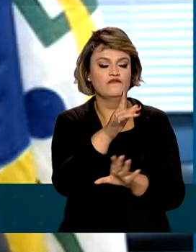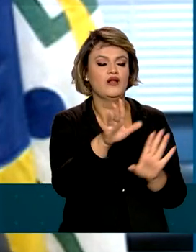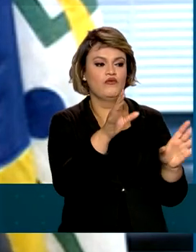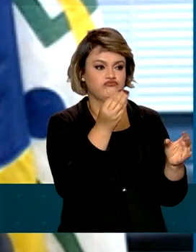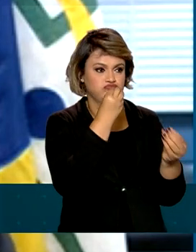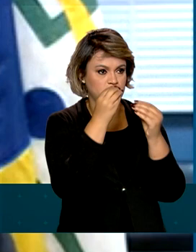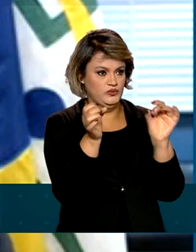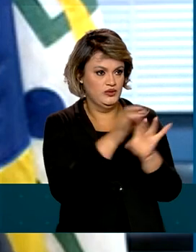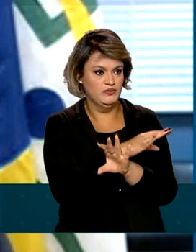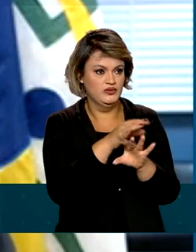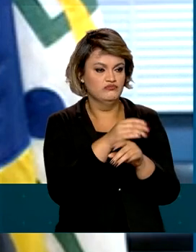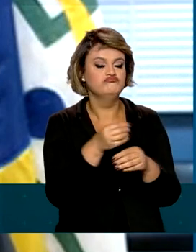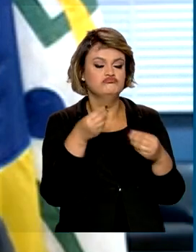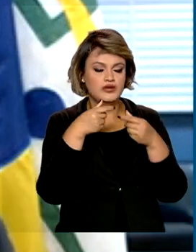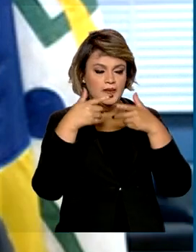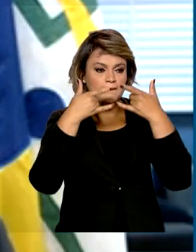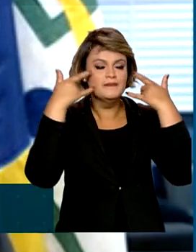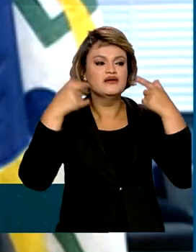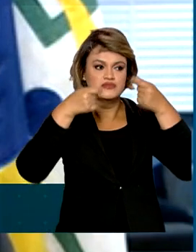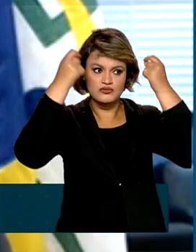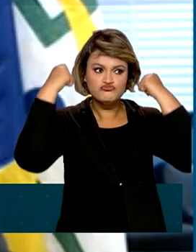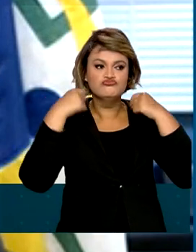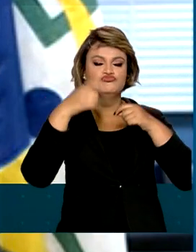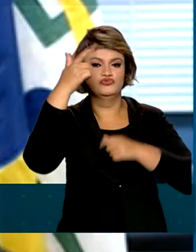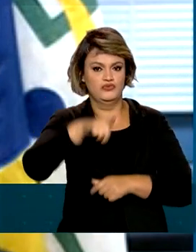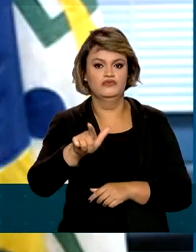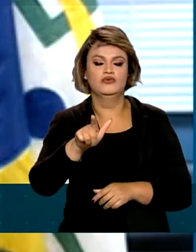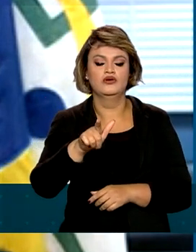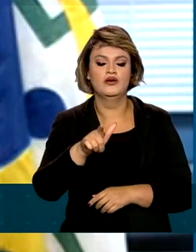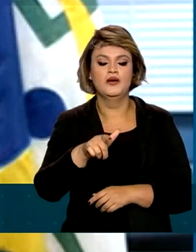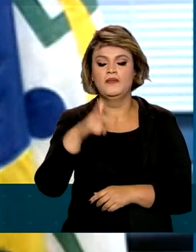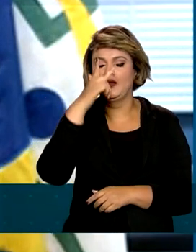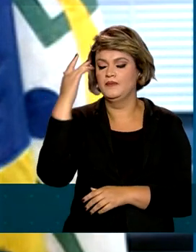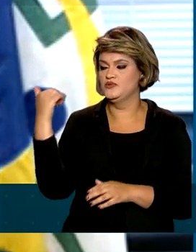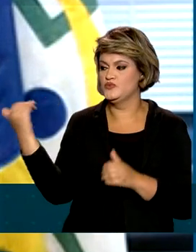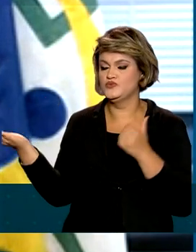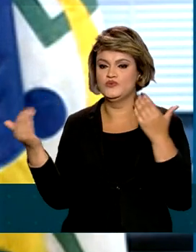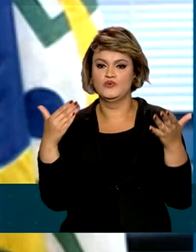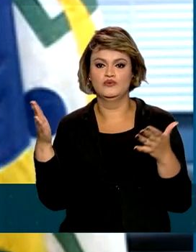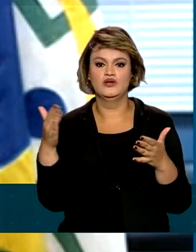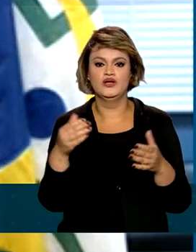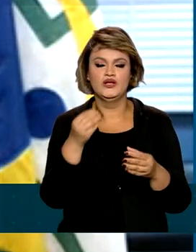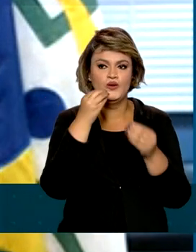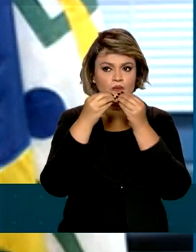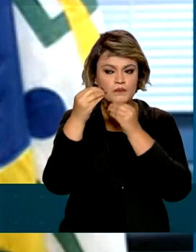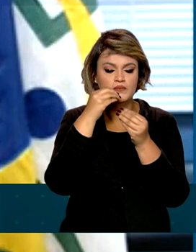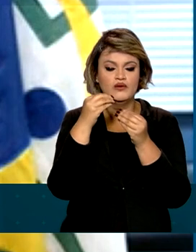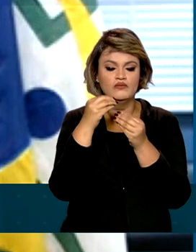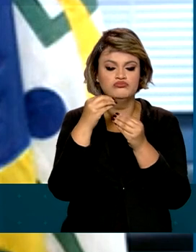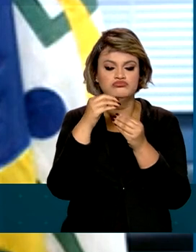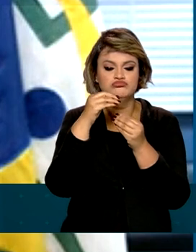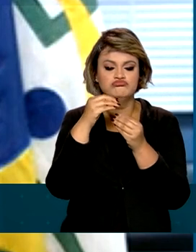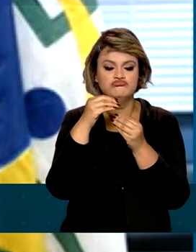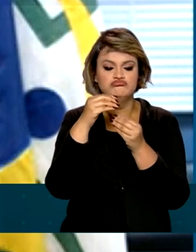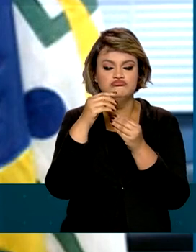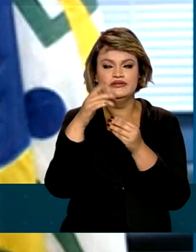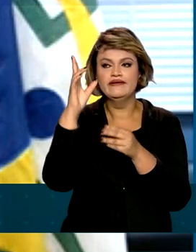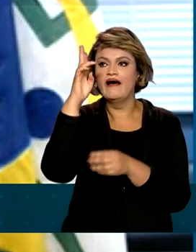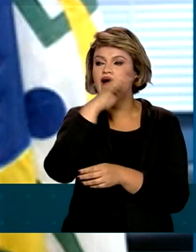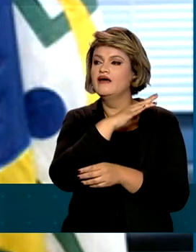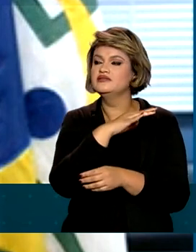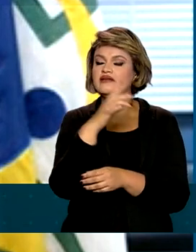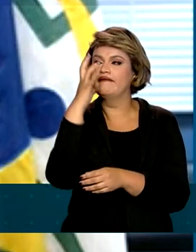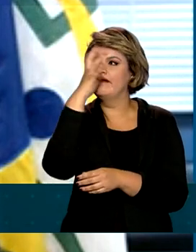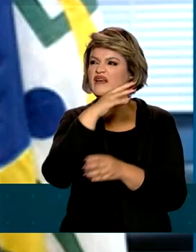a recolocação das máscaras para que aqueles passageiros que porventura se alimentem esqueçam ou não